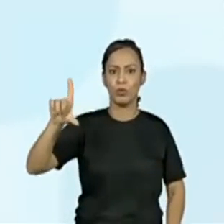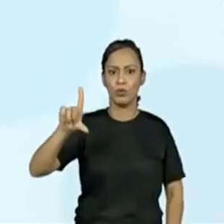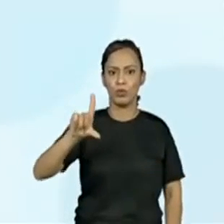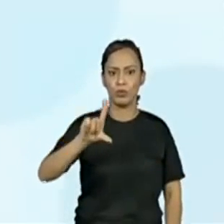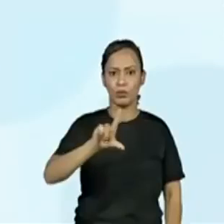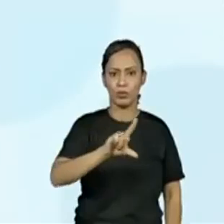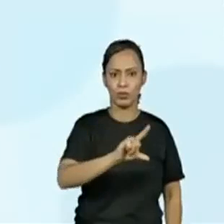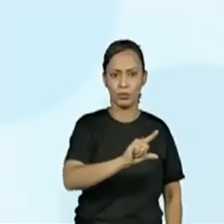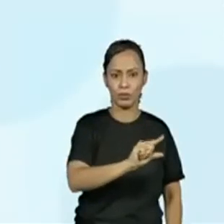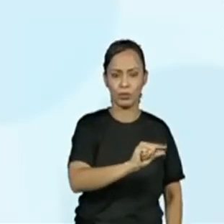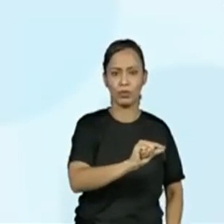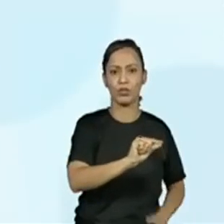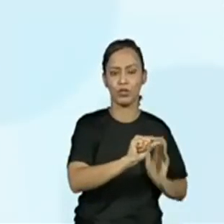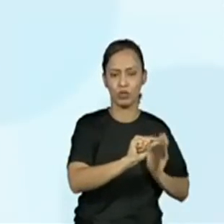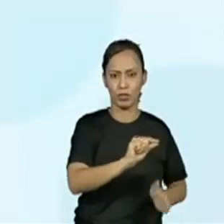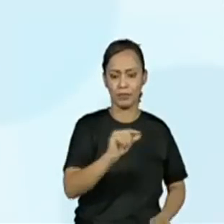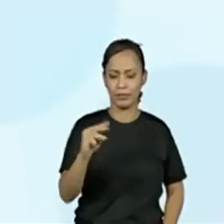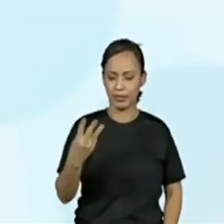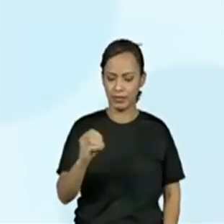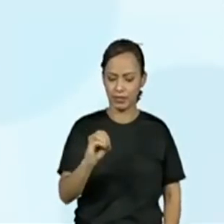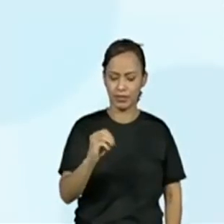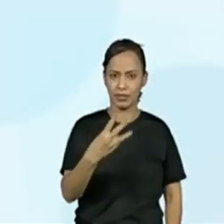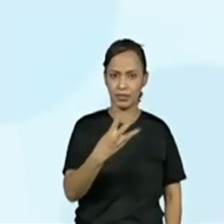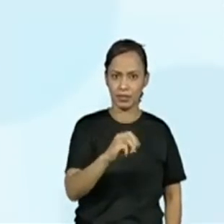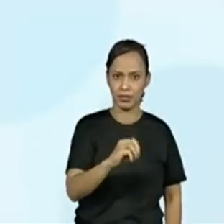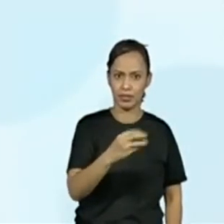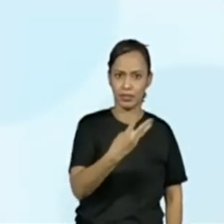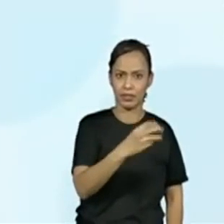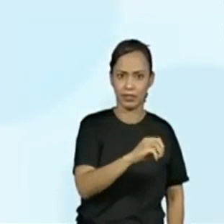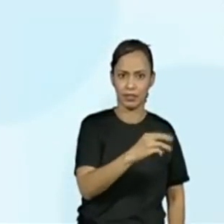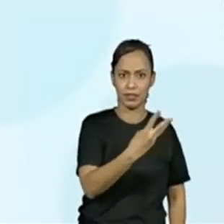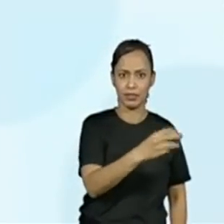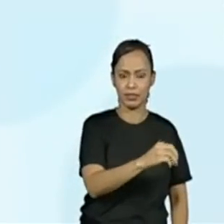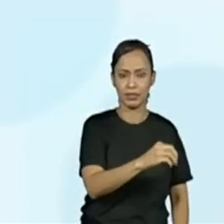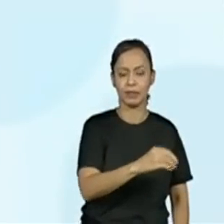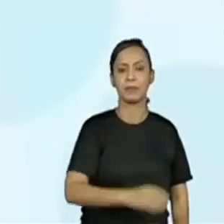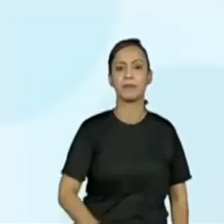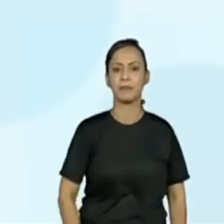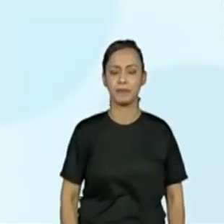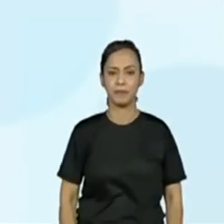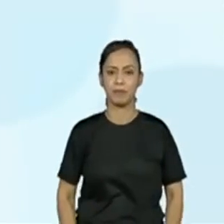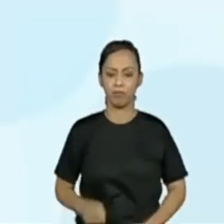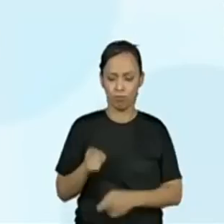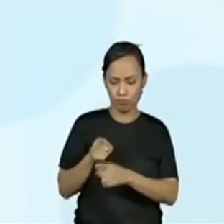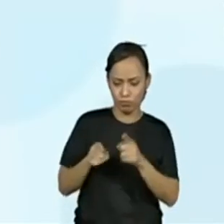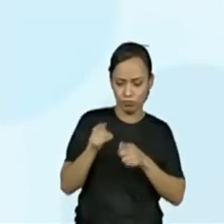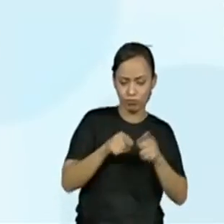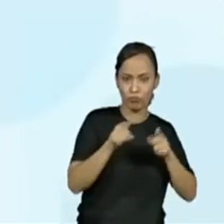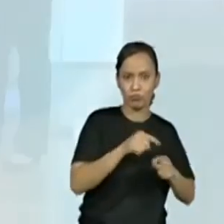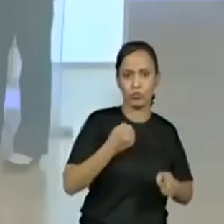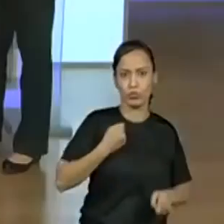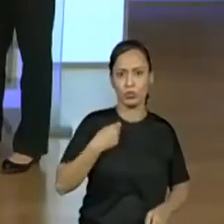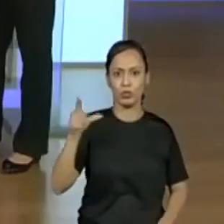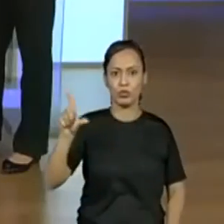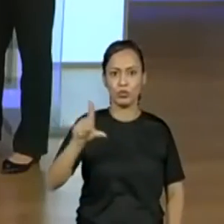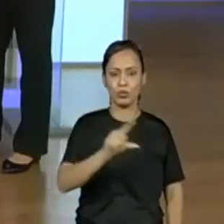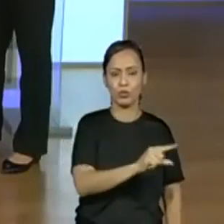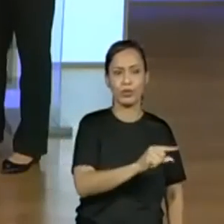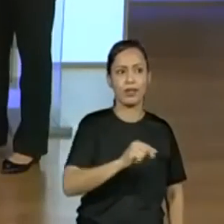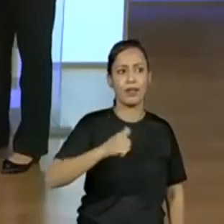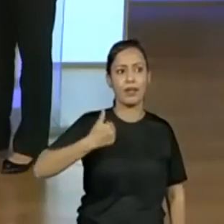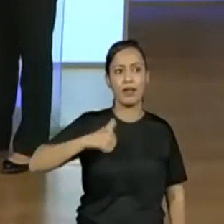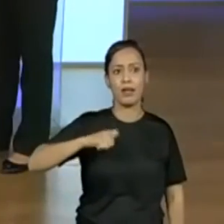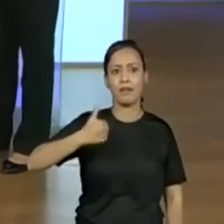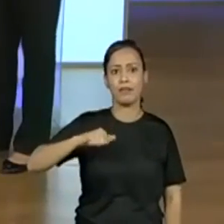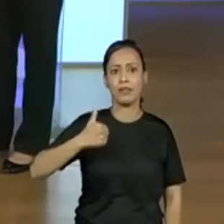sequência de 30 em 30. Ao subtrair 30, tem o número seguinte. Vou deixar a tela de avaliação porque já está no final da